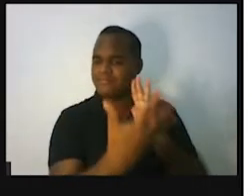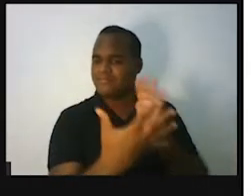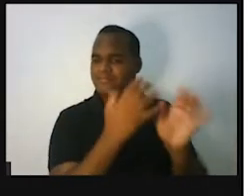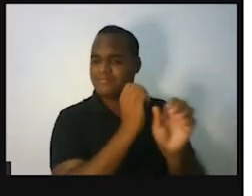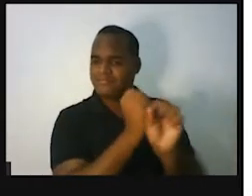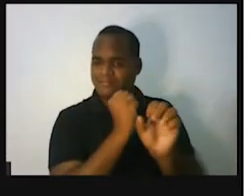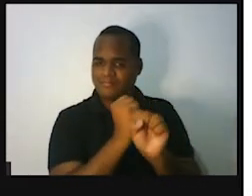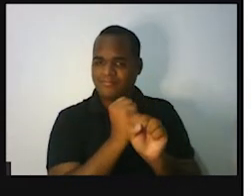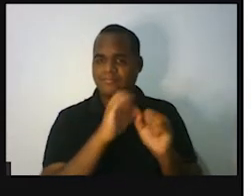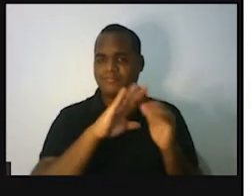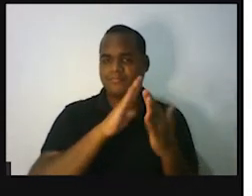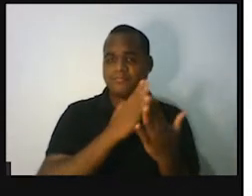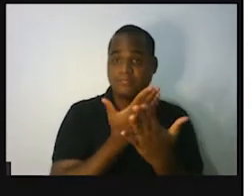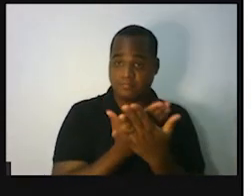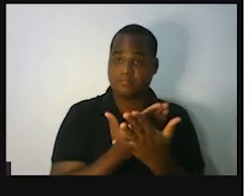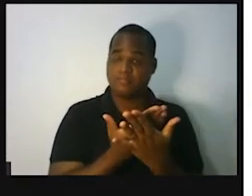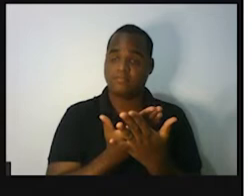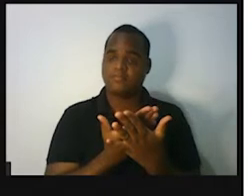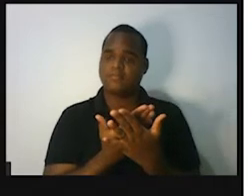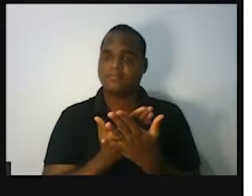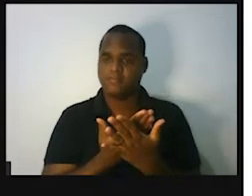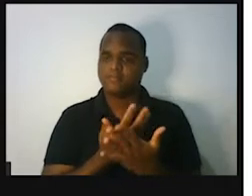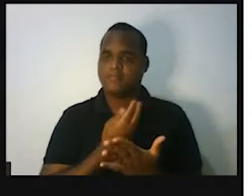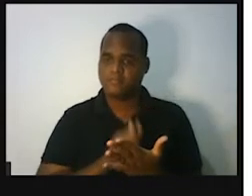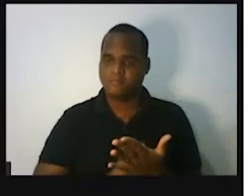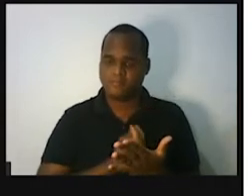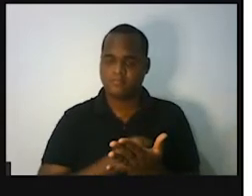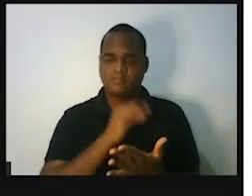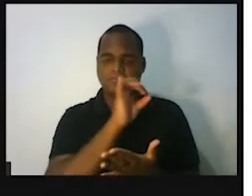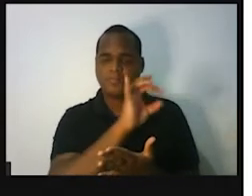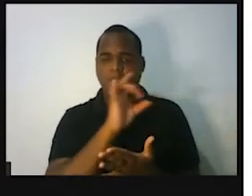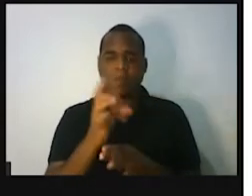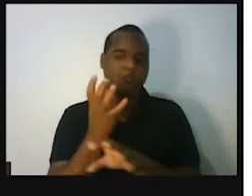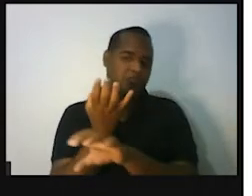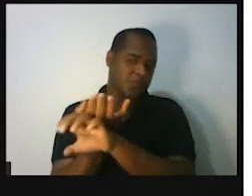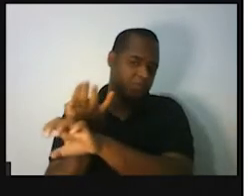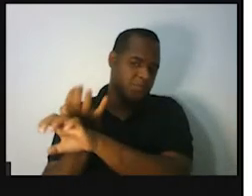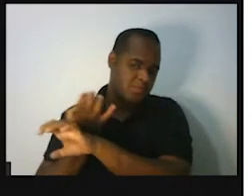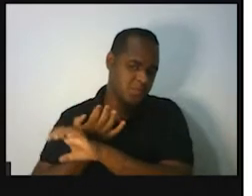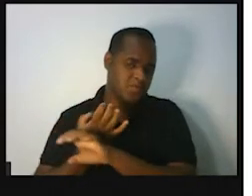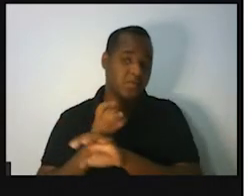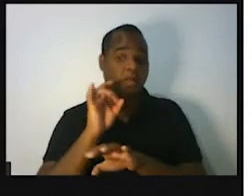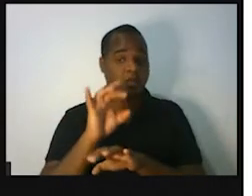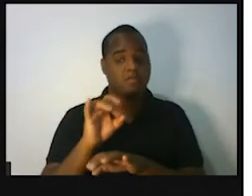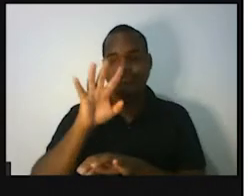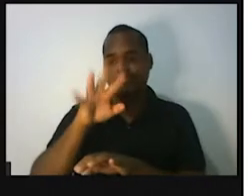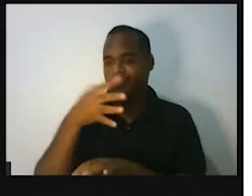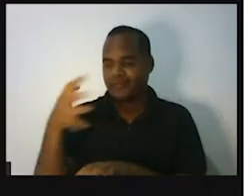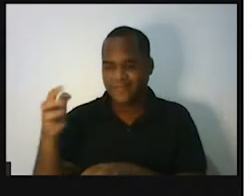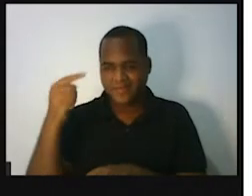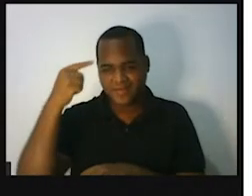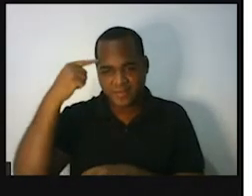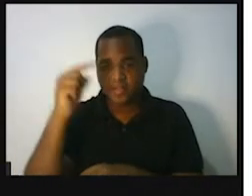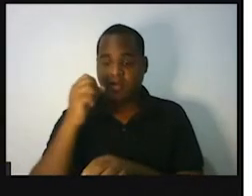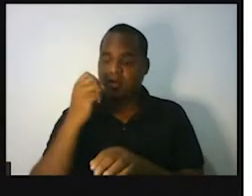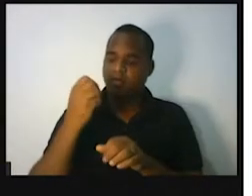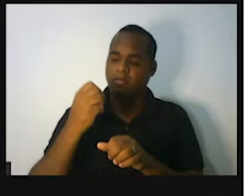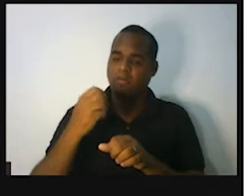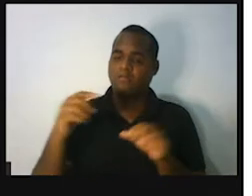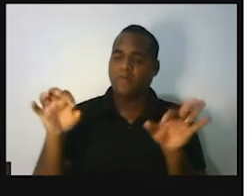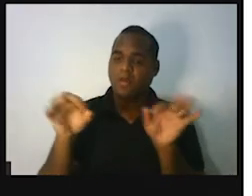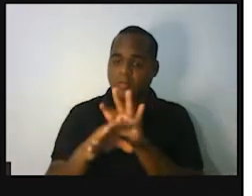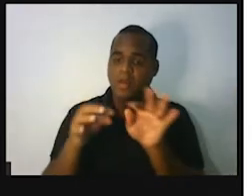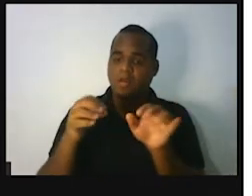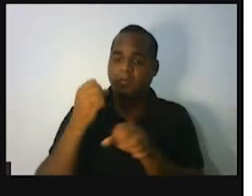Então, geralmente, né? Para todas as matérias no boletim, depois que acabava o ano letivo, via